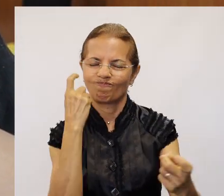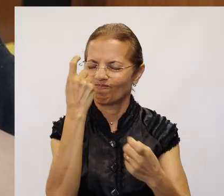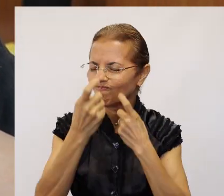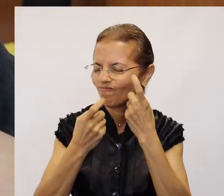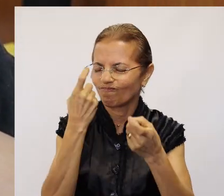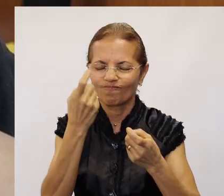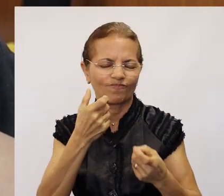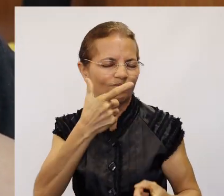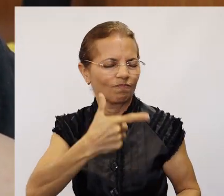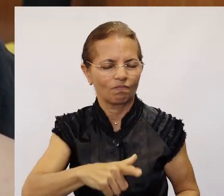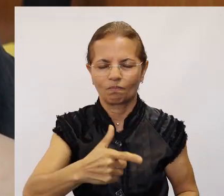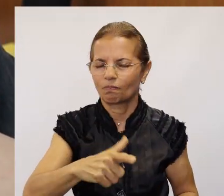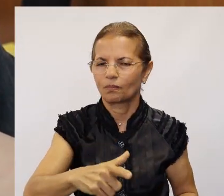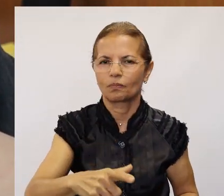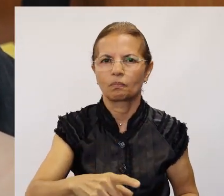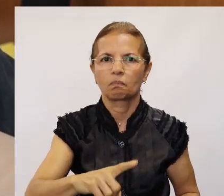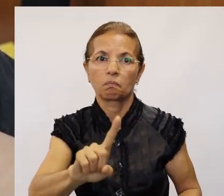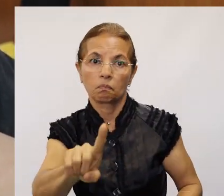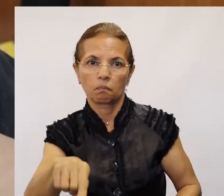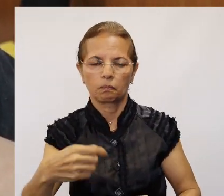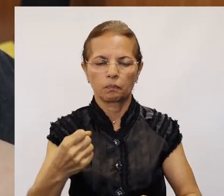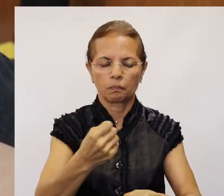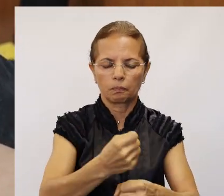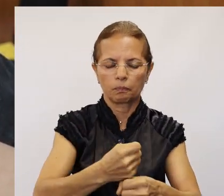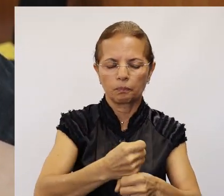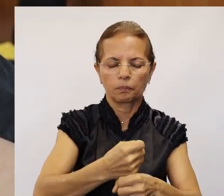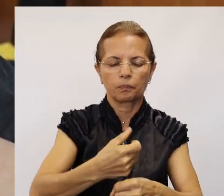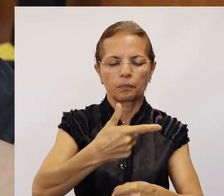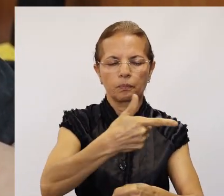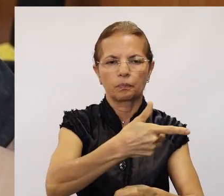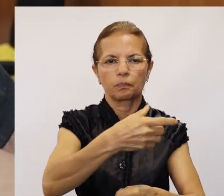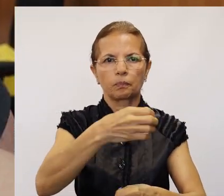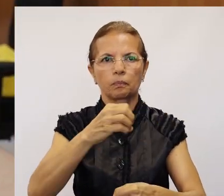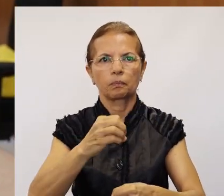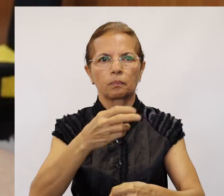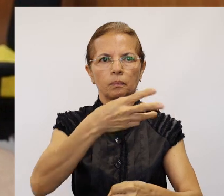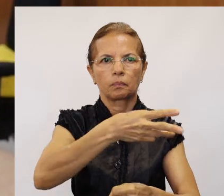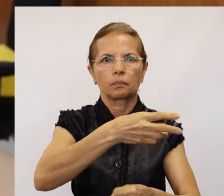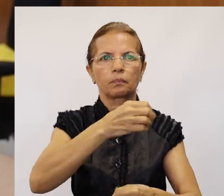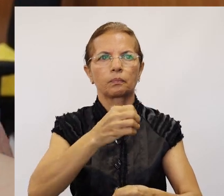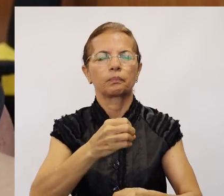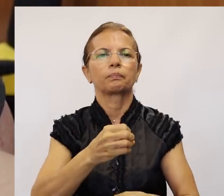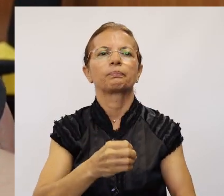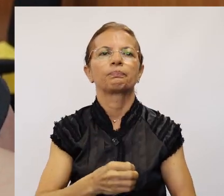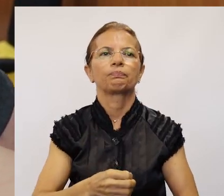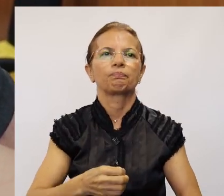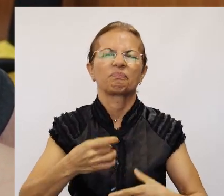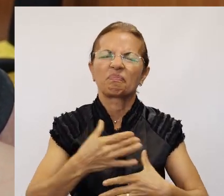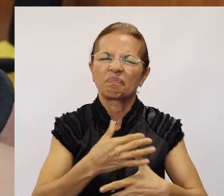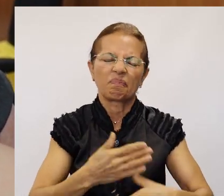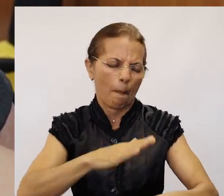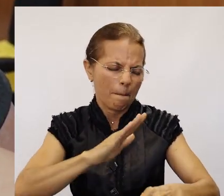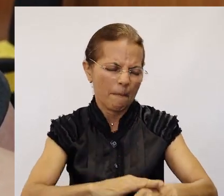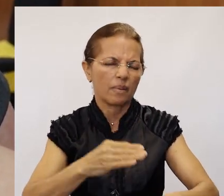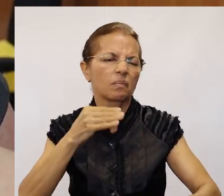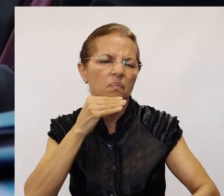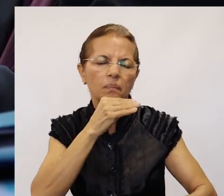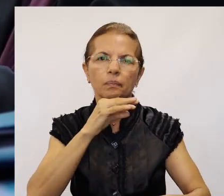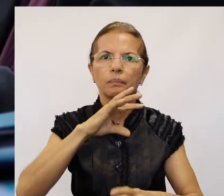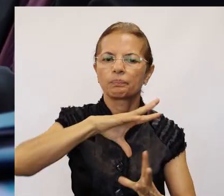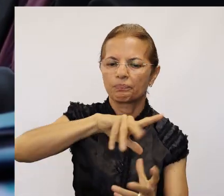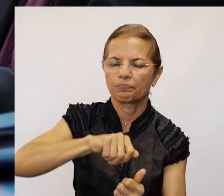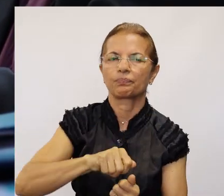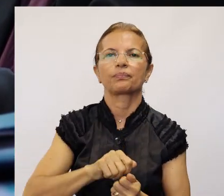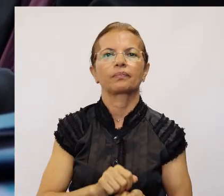se preocuparam. E vai ser, depois de 2030, uma cidade mais quente do mundo.